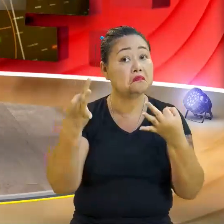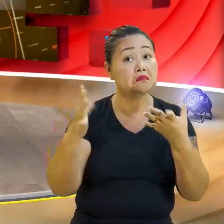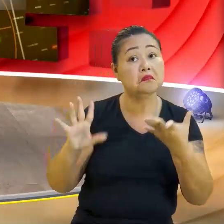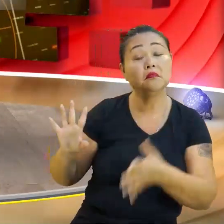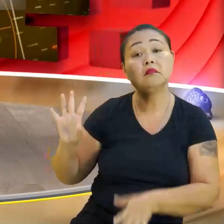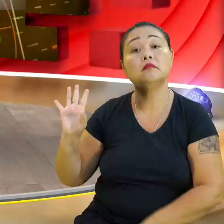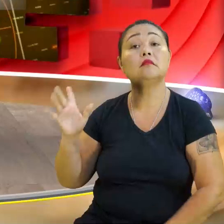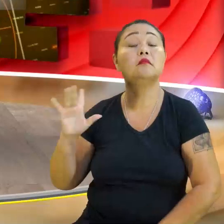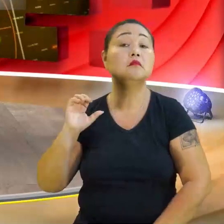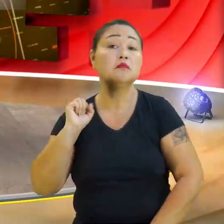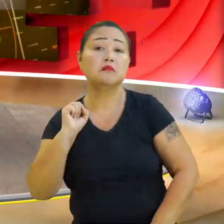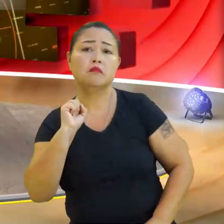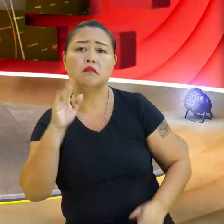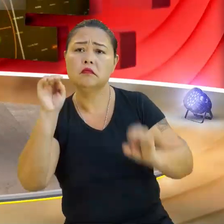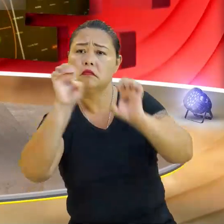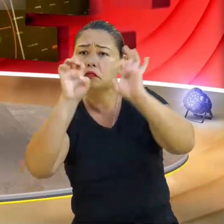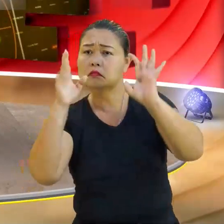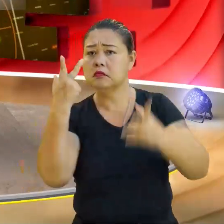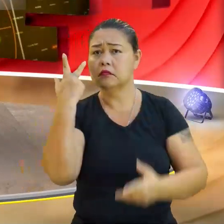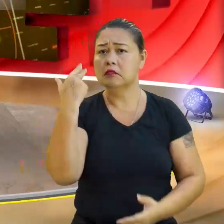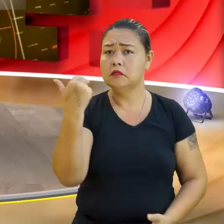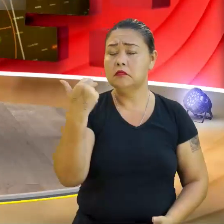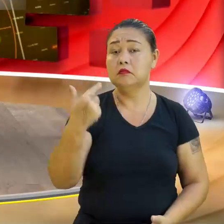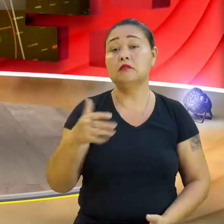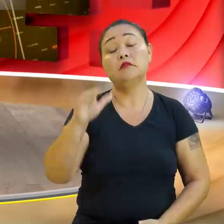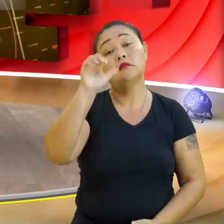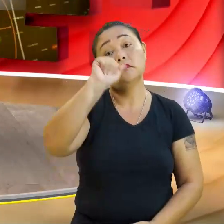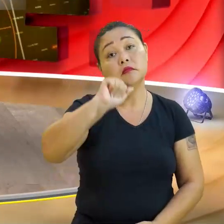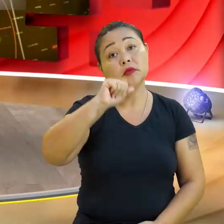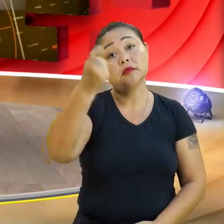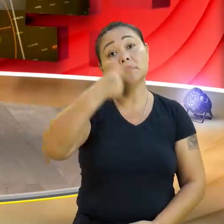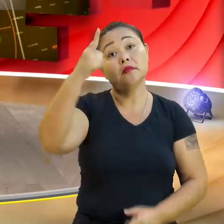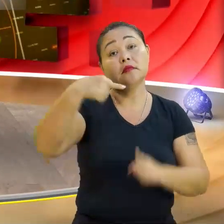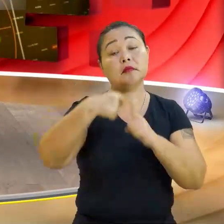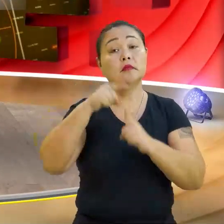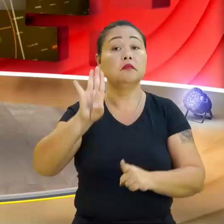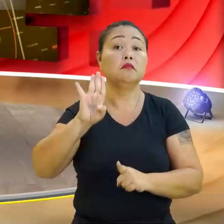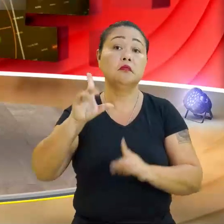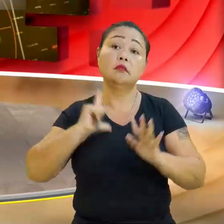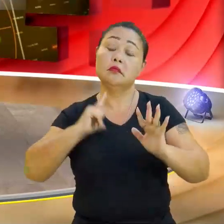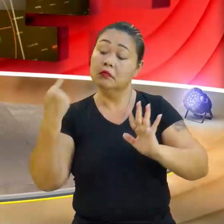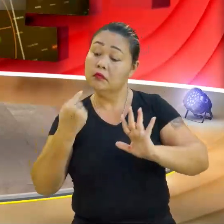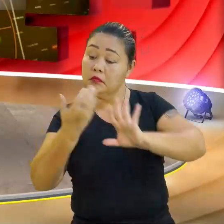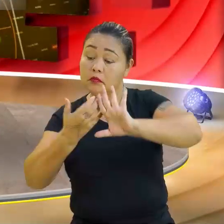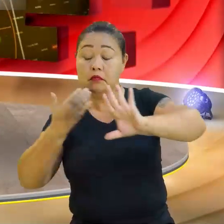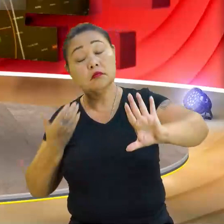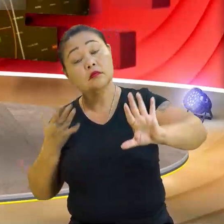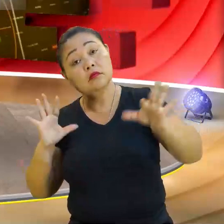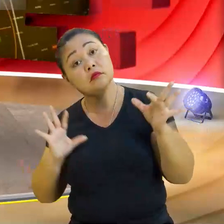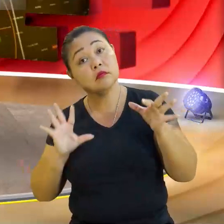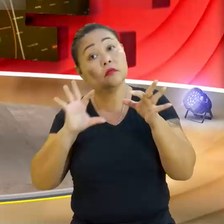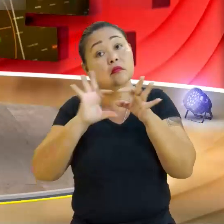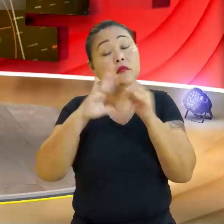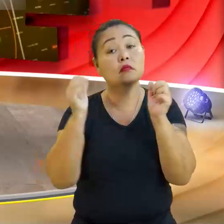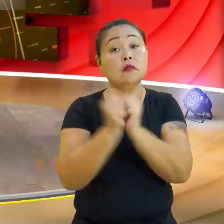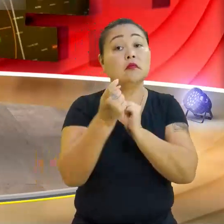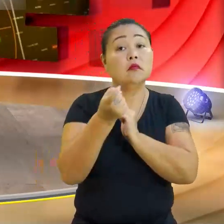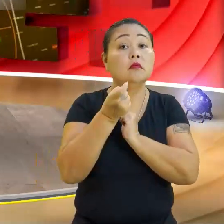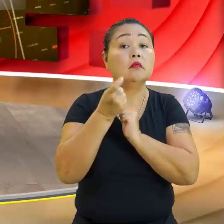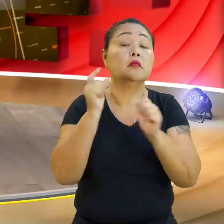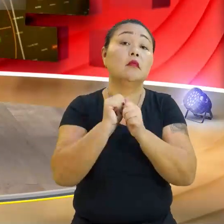Ela pode ter essa estrutura normal, ax mais b, tendo o termo dependente e o independente. E ela pode também